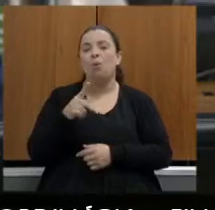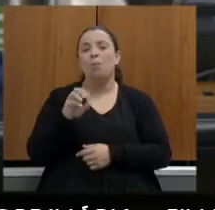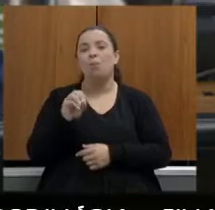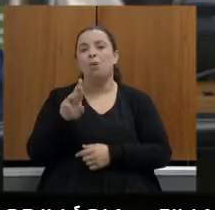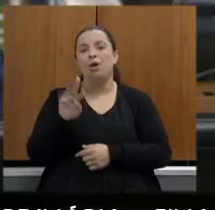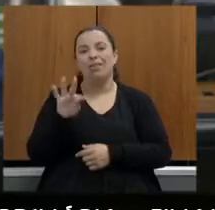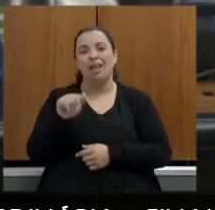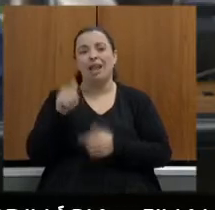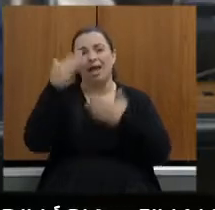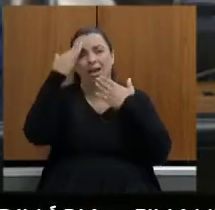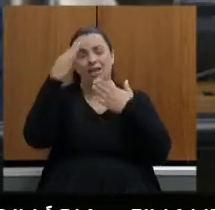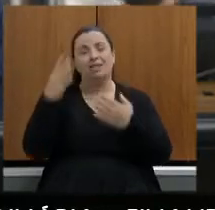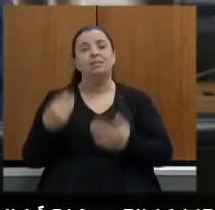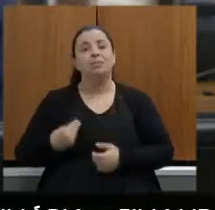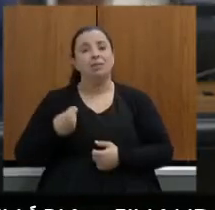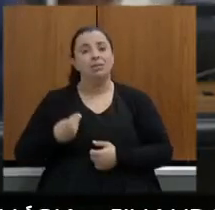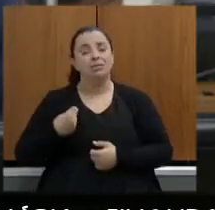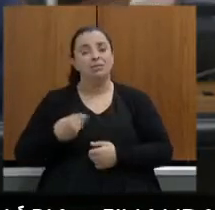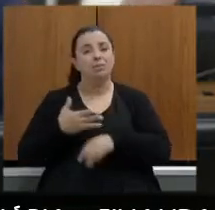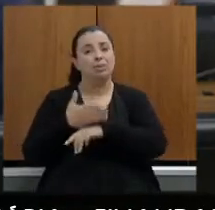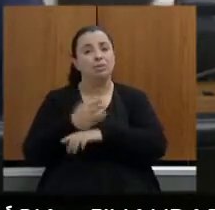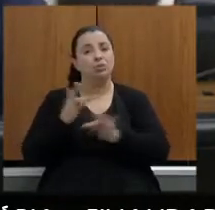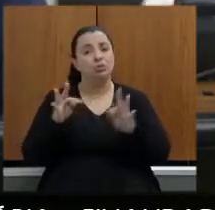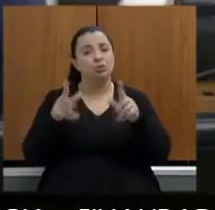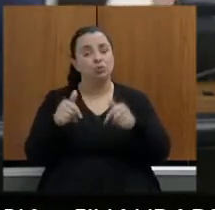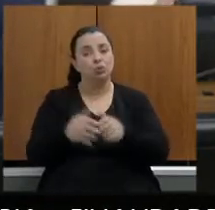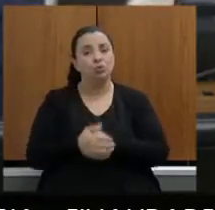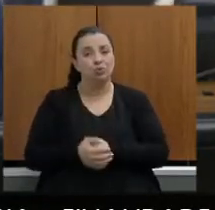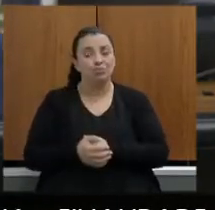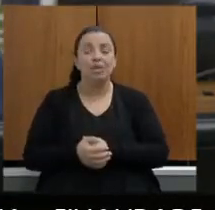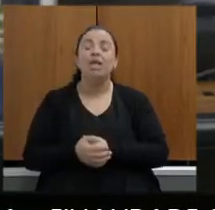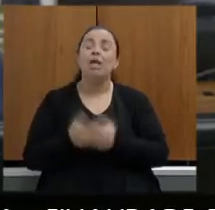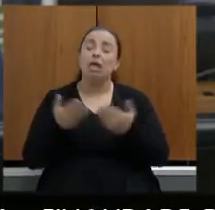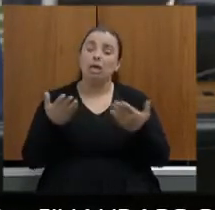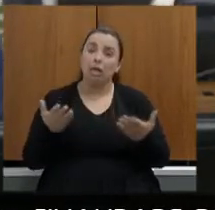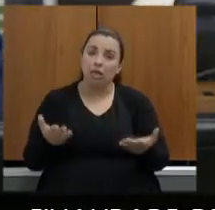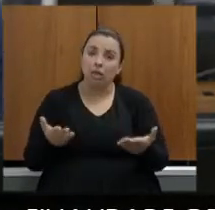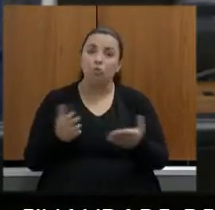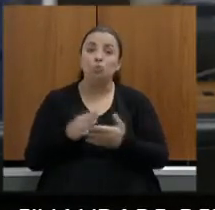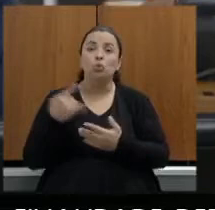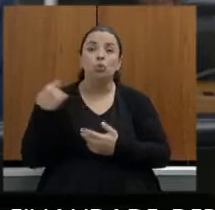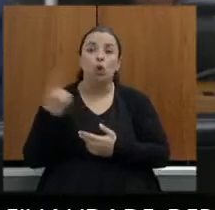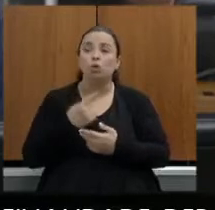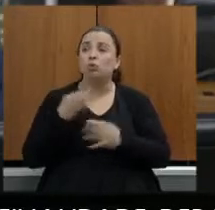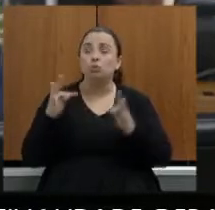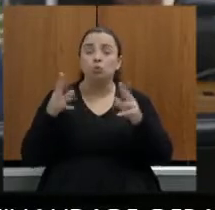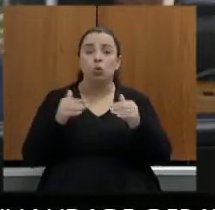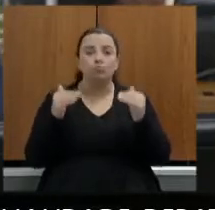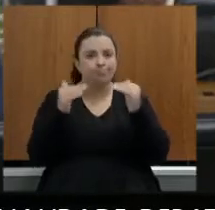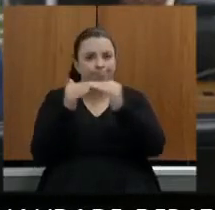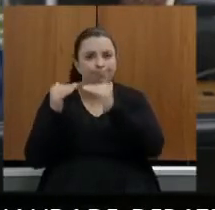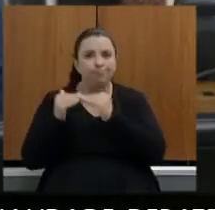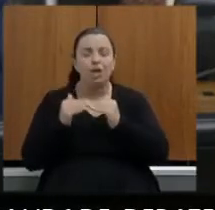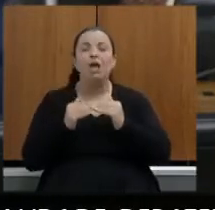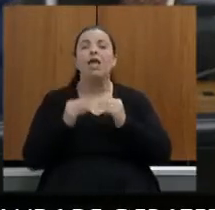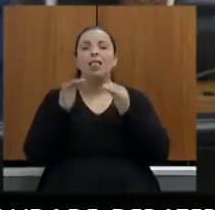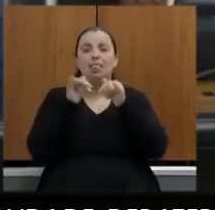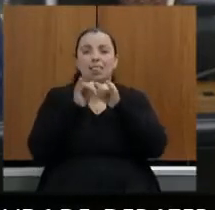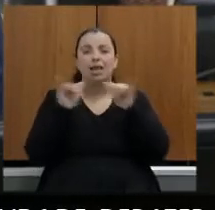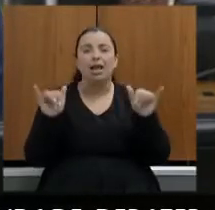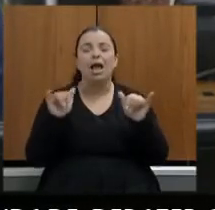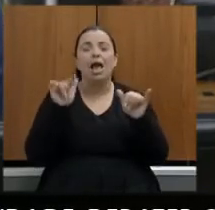e estando por todos nós de acordo nós declaramos encerrada